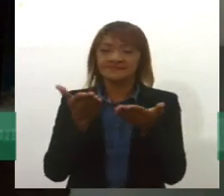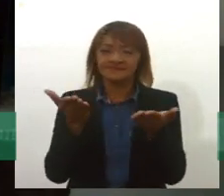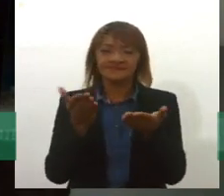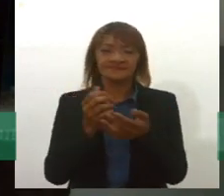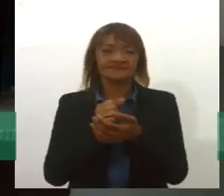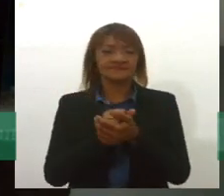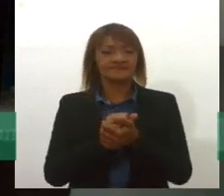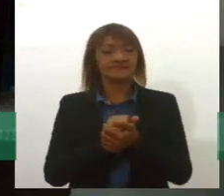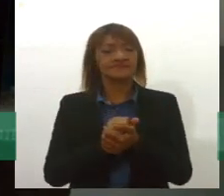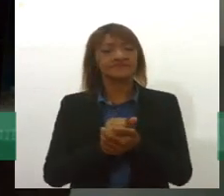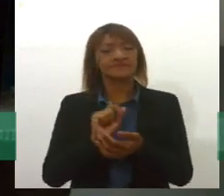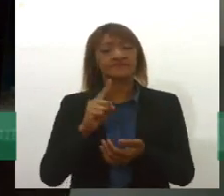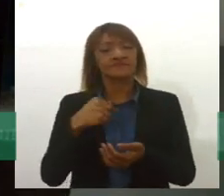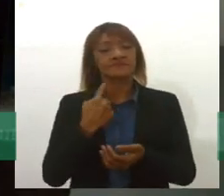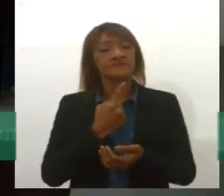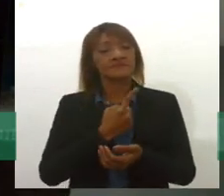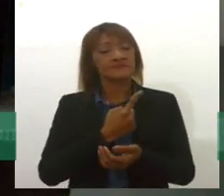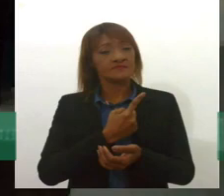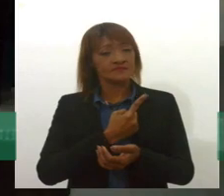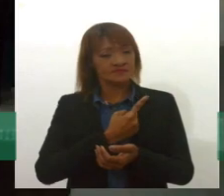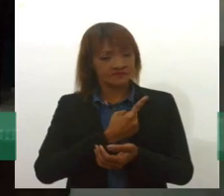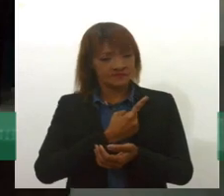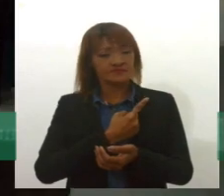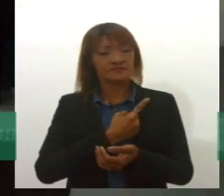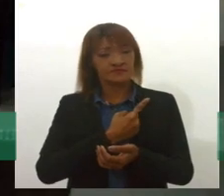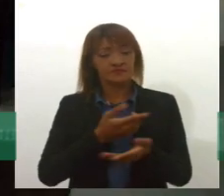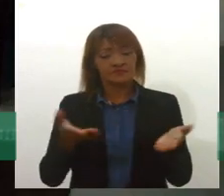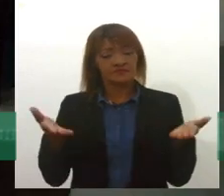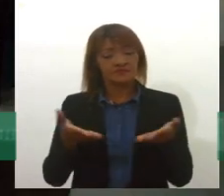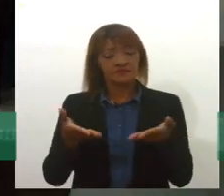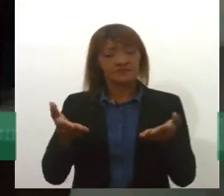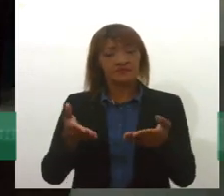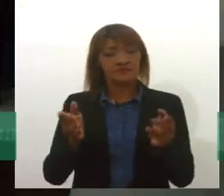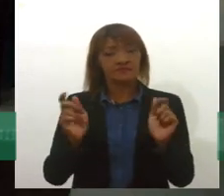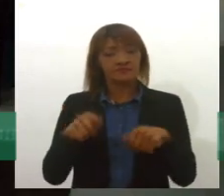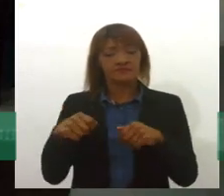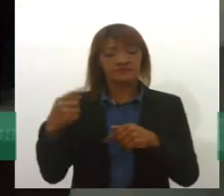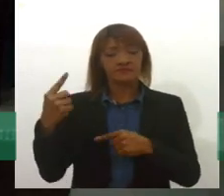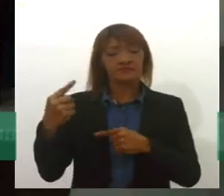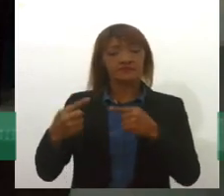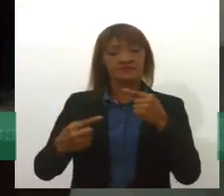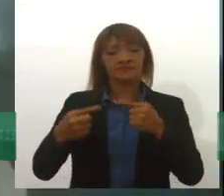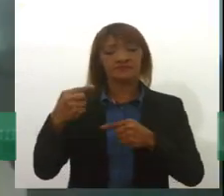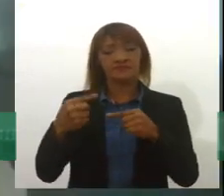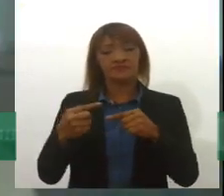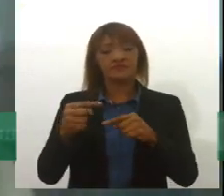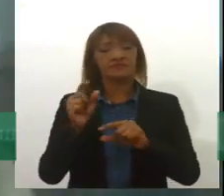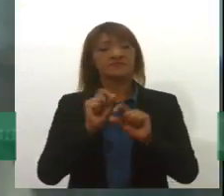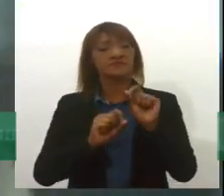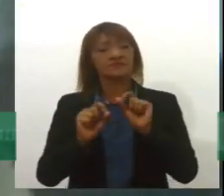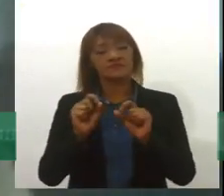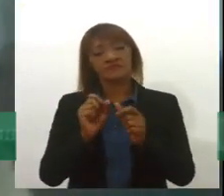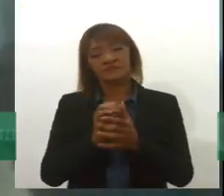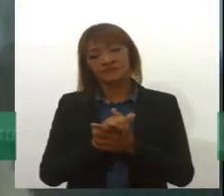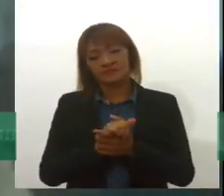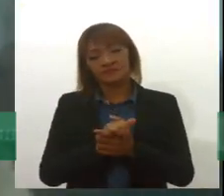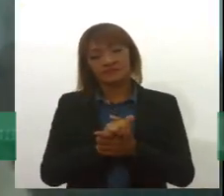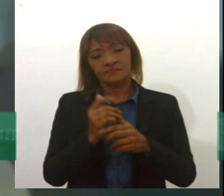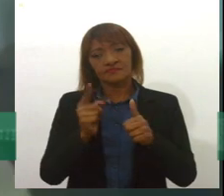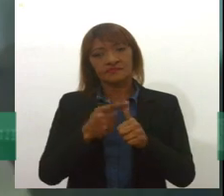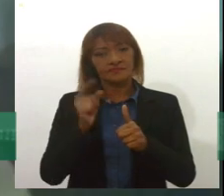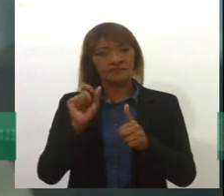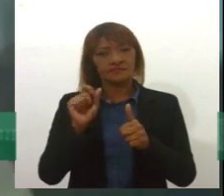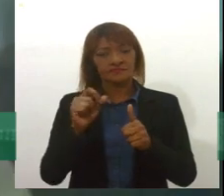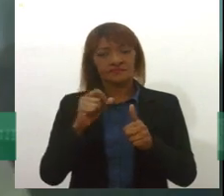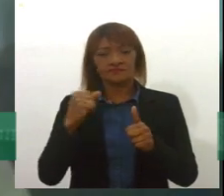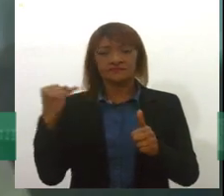que a gente precisa trazer para a pauta da discussão, primeiro um aspecto que a Maíla traz que é